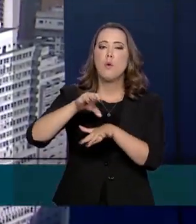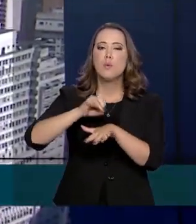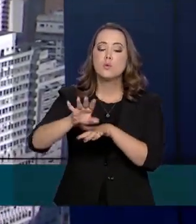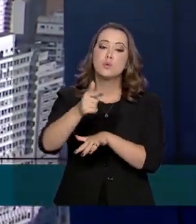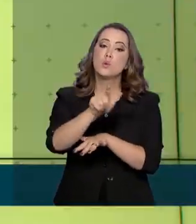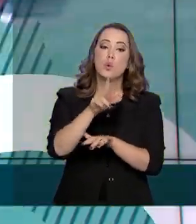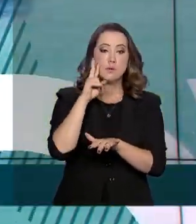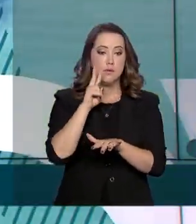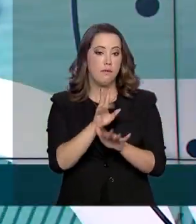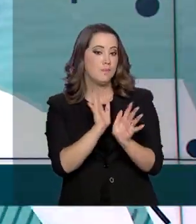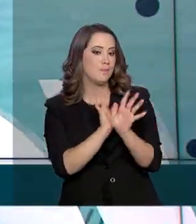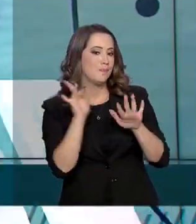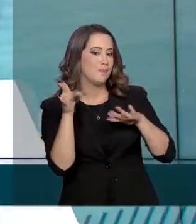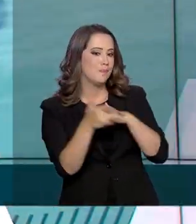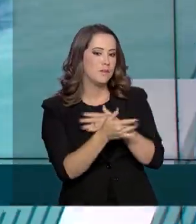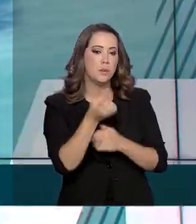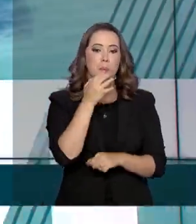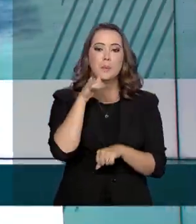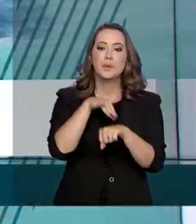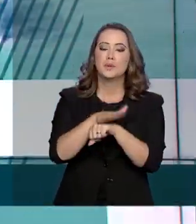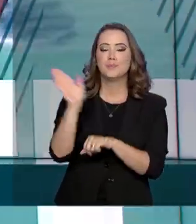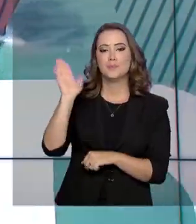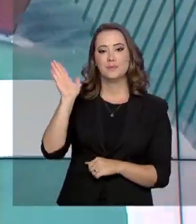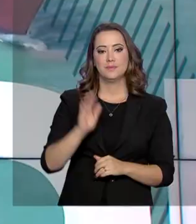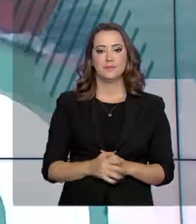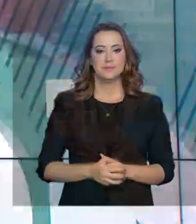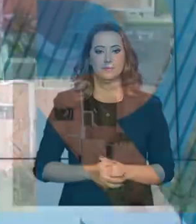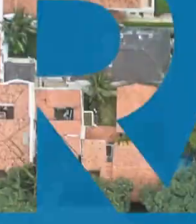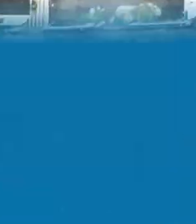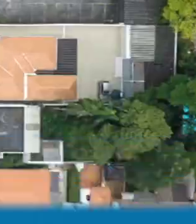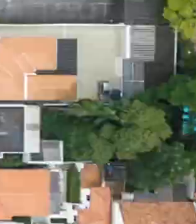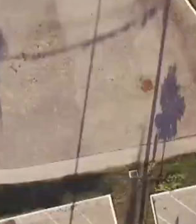informações nas nossas redes sociais. Uma boa noite e até amanhã.